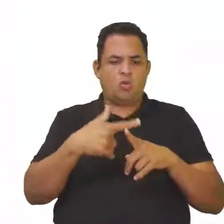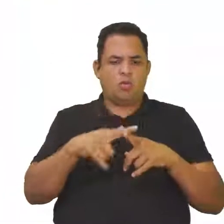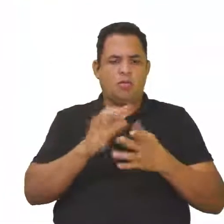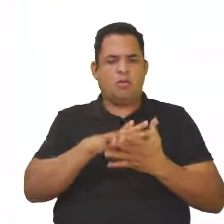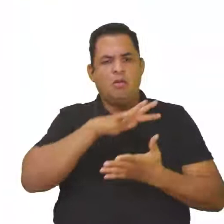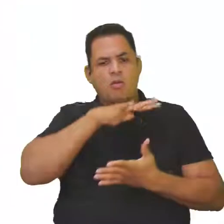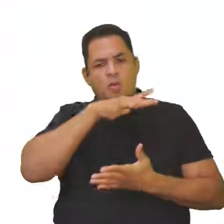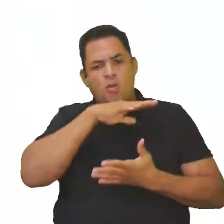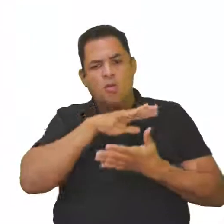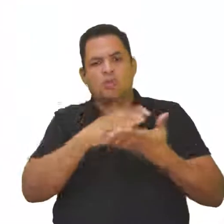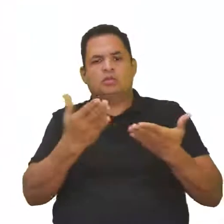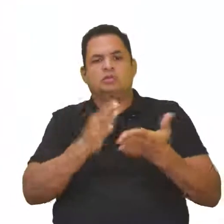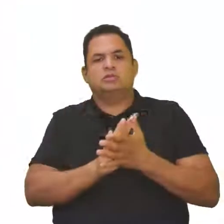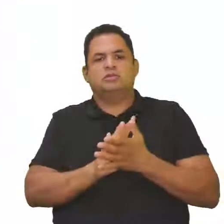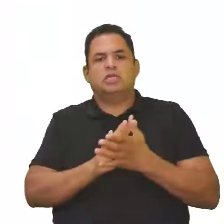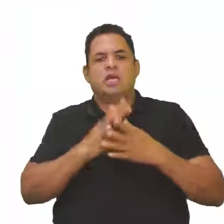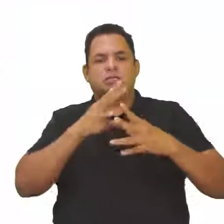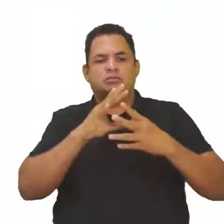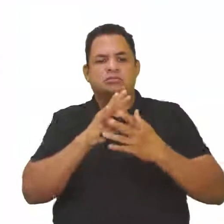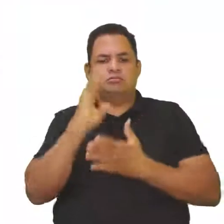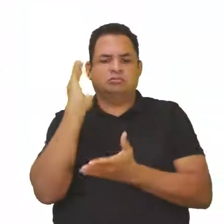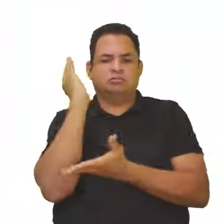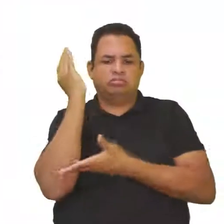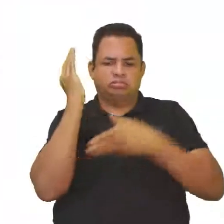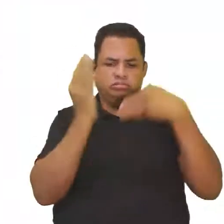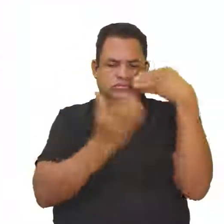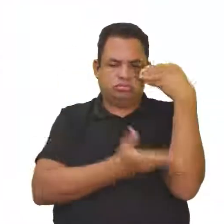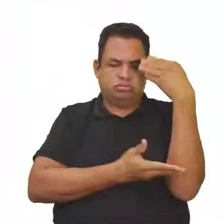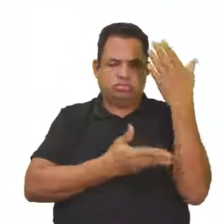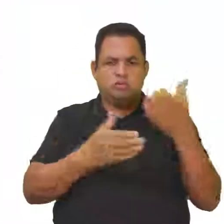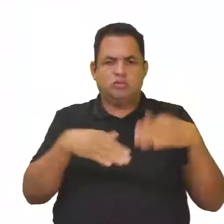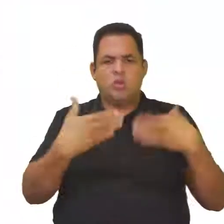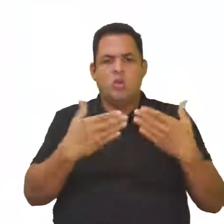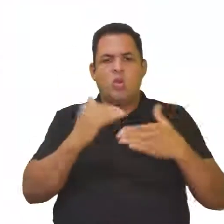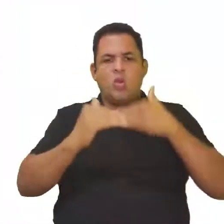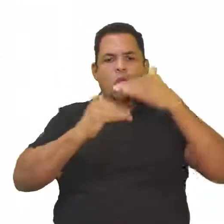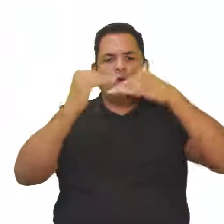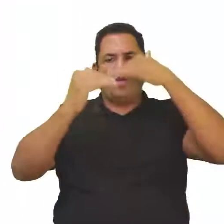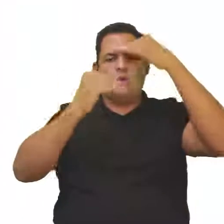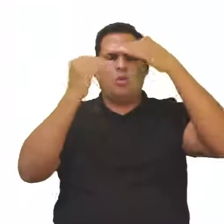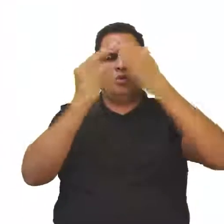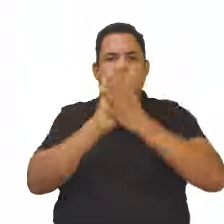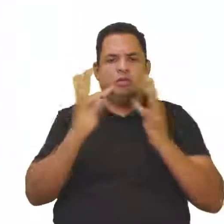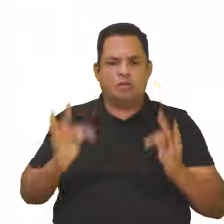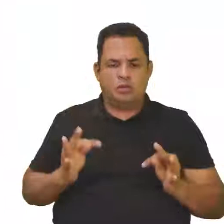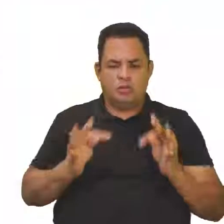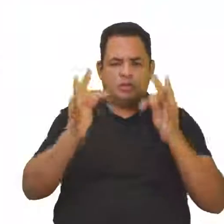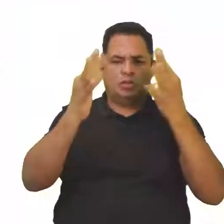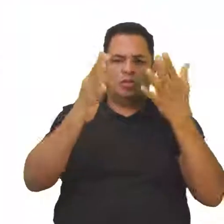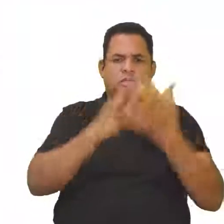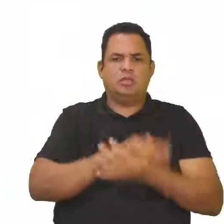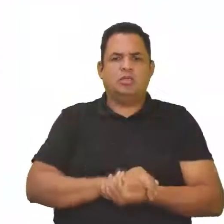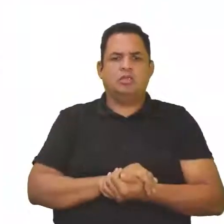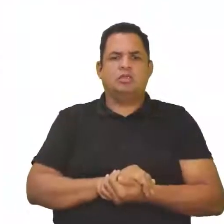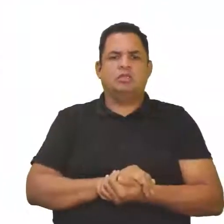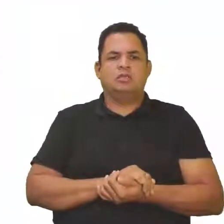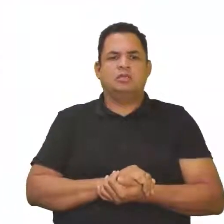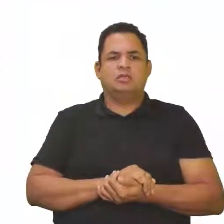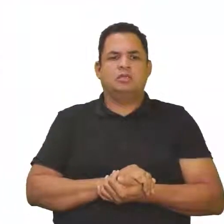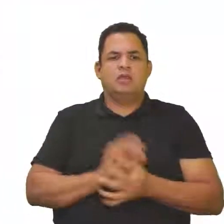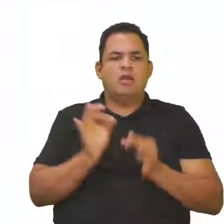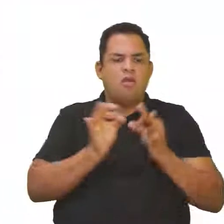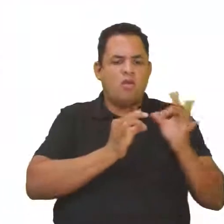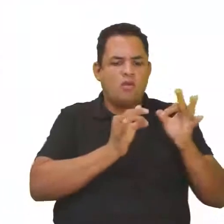degradação. Nessa letra D, ele está dizendo que o desenvolvimento tecnológico para a